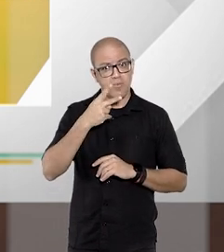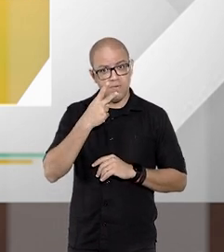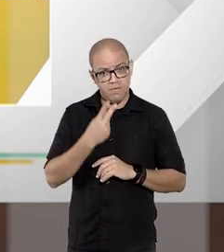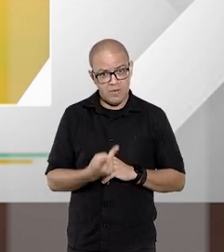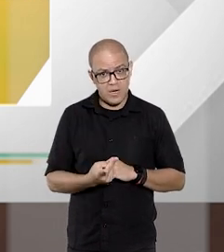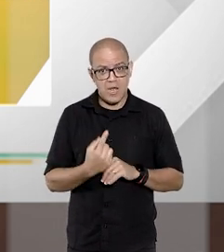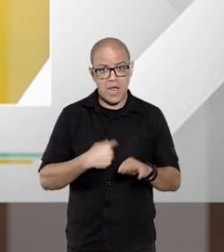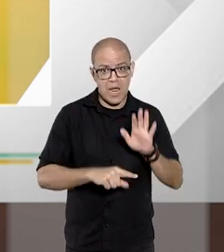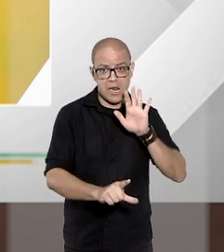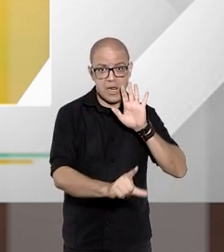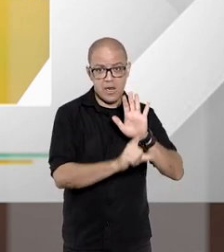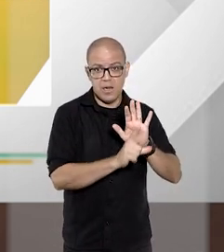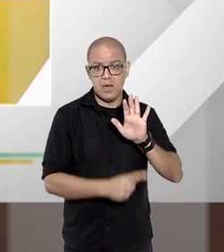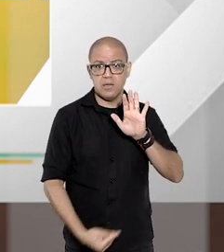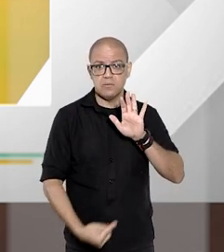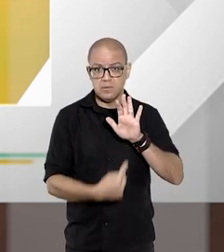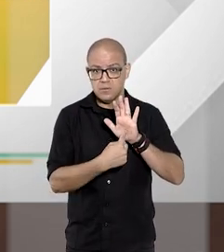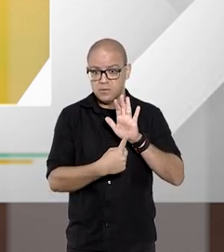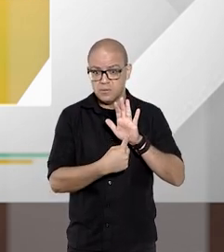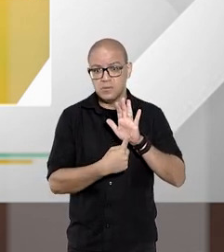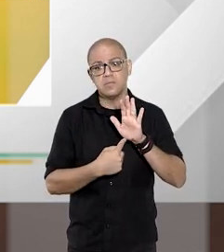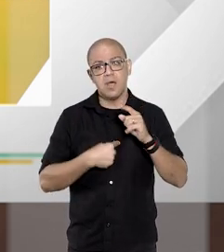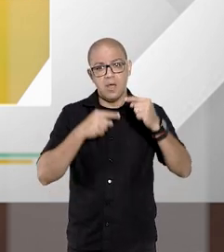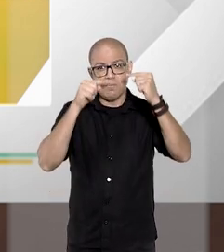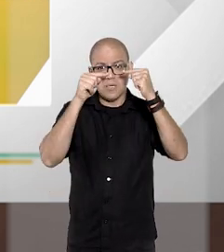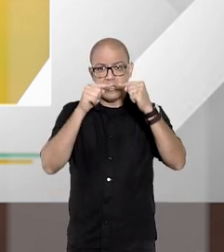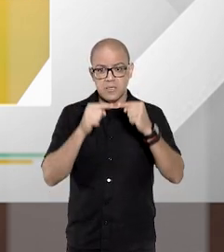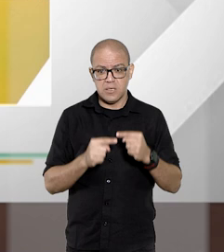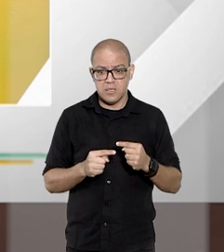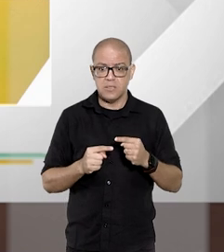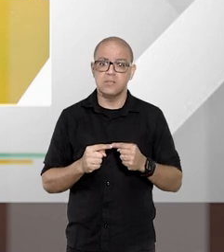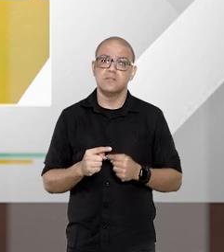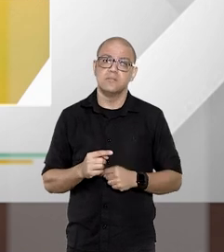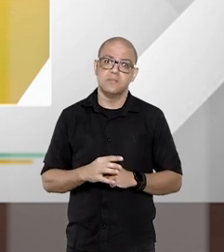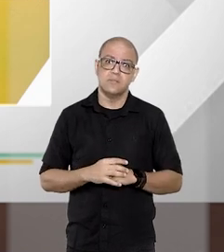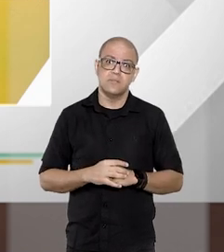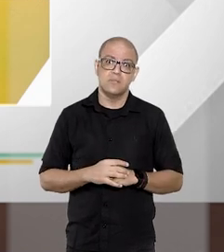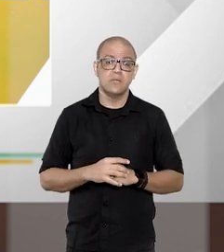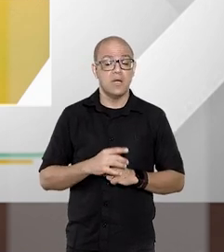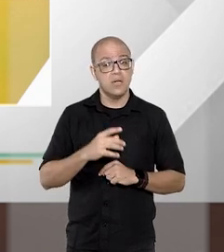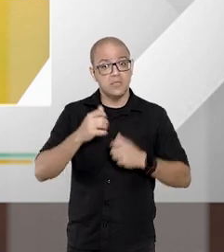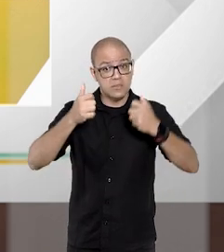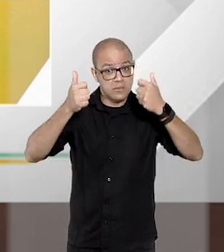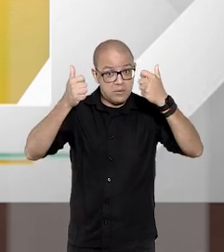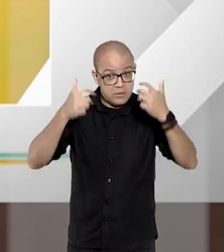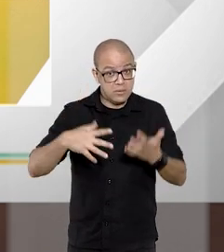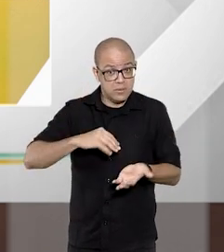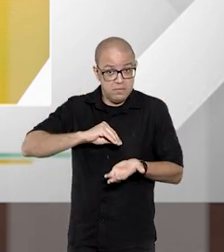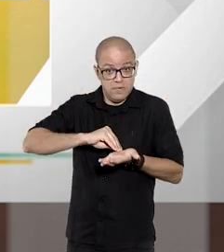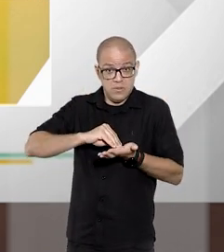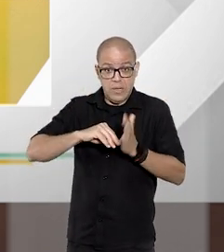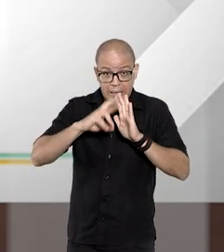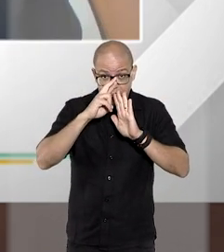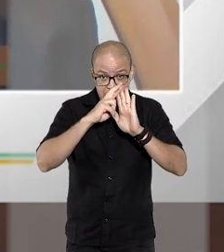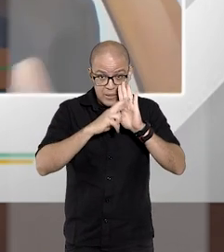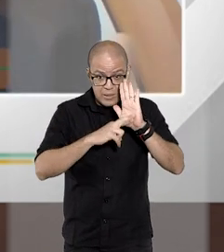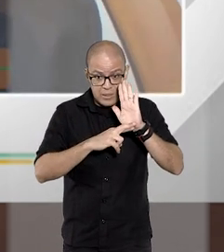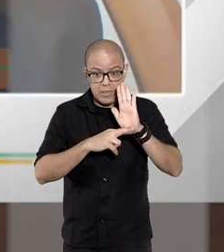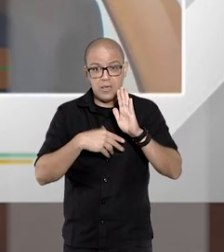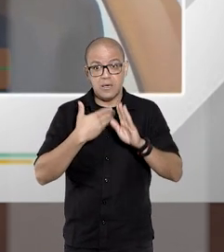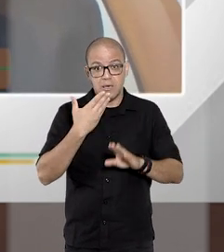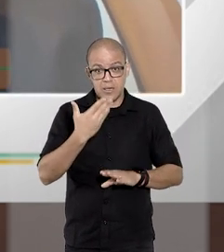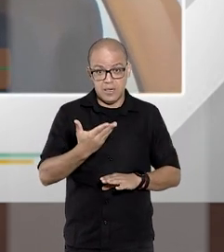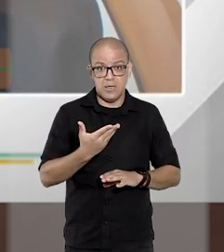tinha falado a lei tem as aplicações subsidiárias ela diz que na falta de um regramento